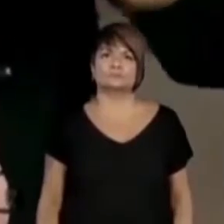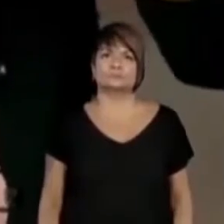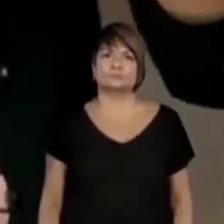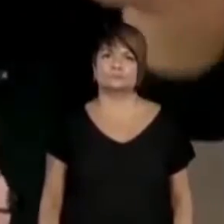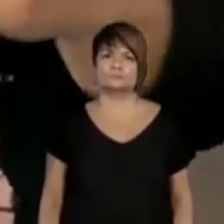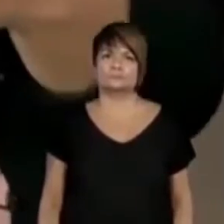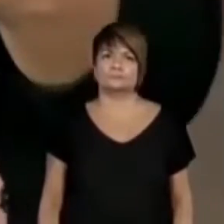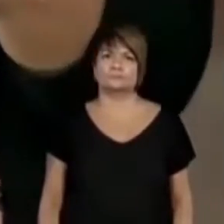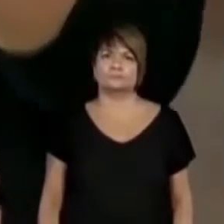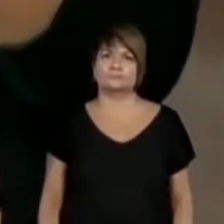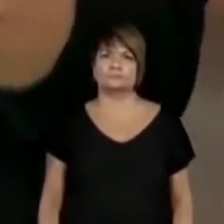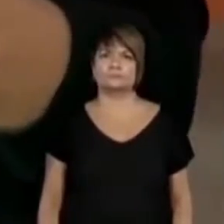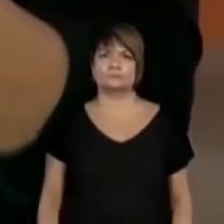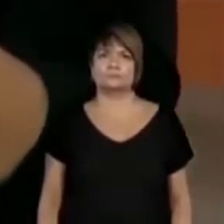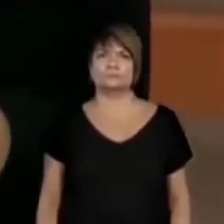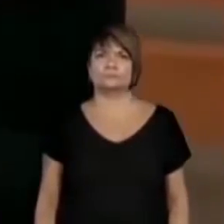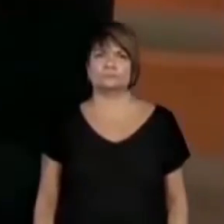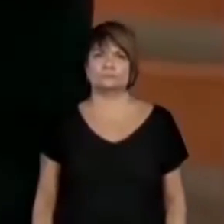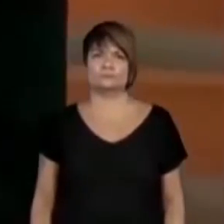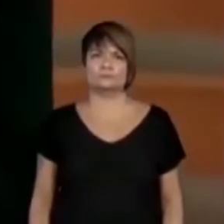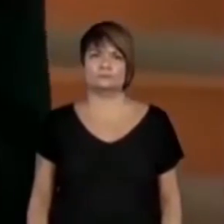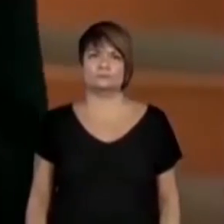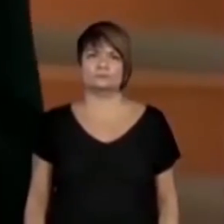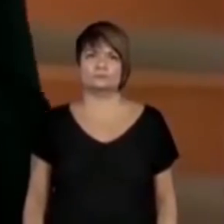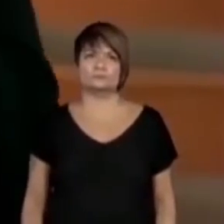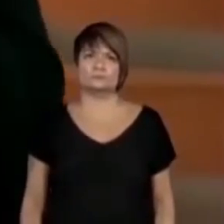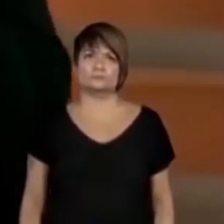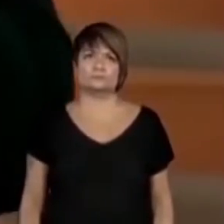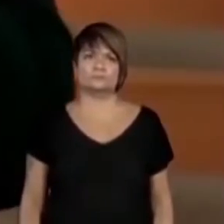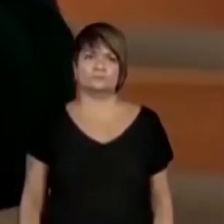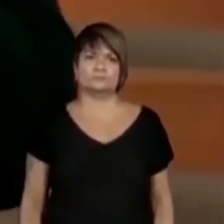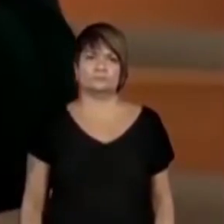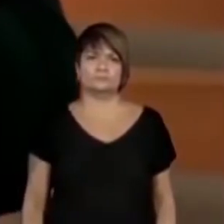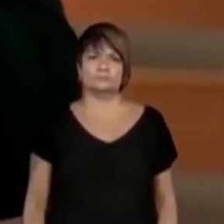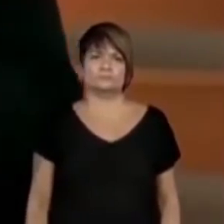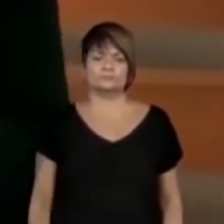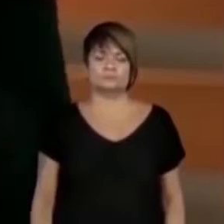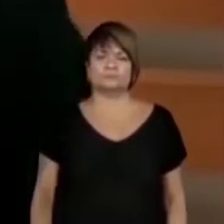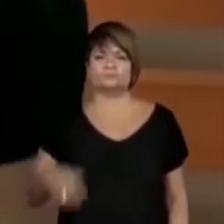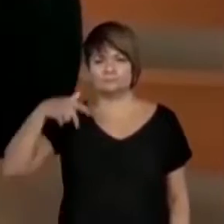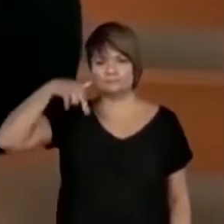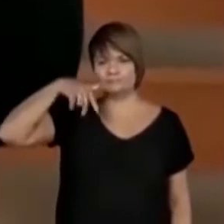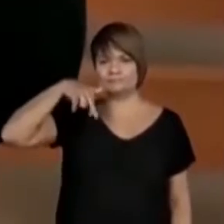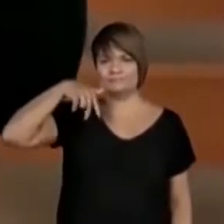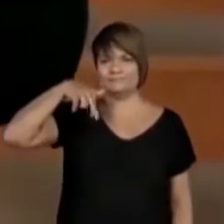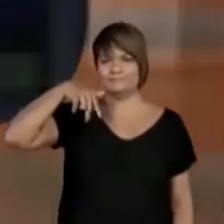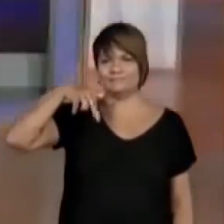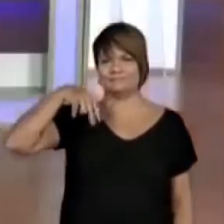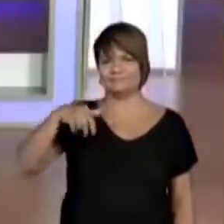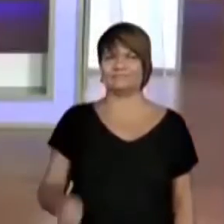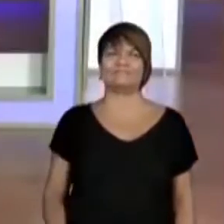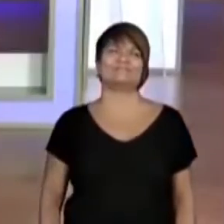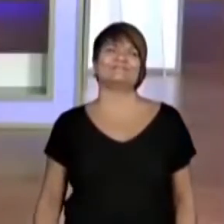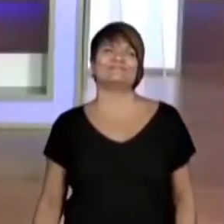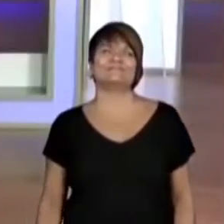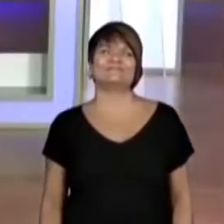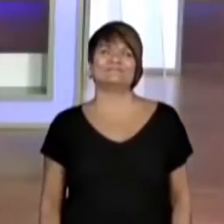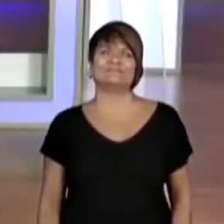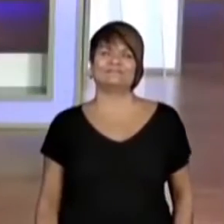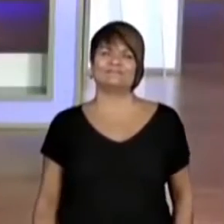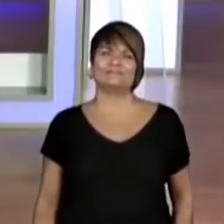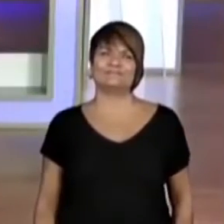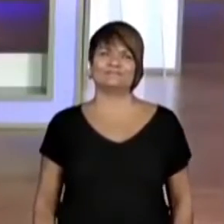Consegui dar os meus dois nós já, professora. Você também? Também. Olha só, os pezinhos já ficaram bonitinhos aqui. Já está aí os pezinhos.